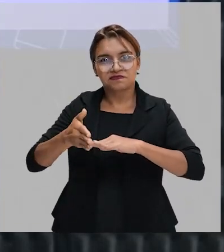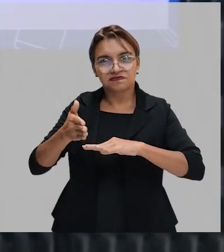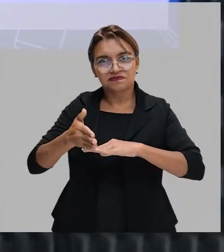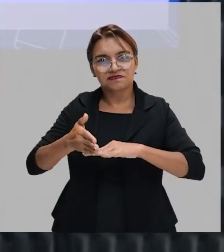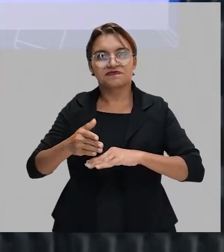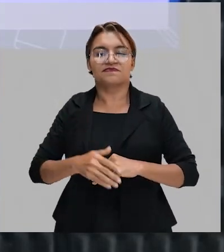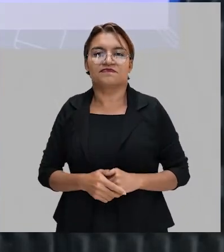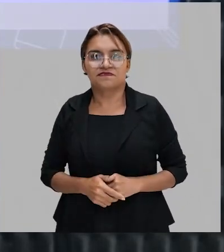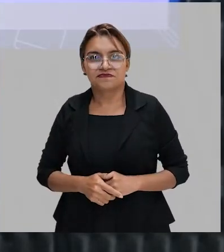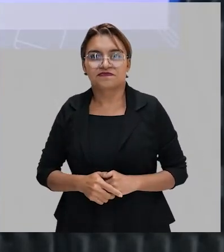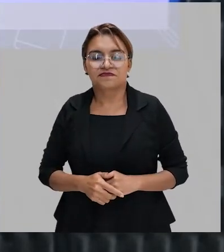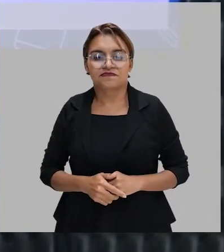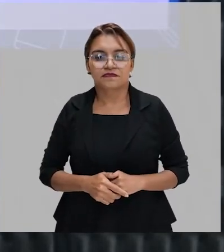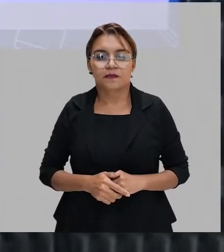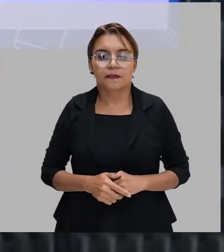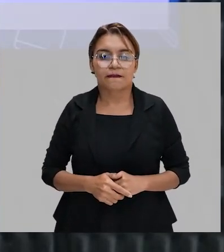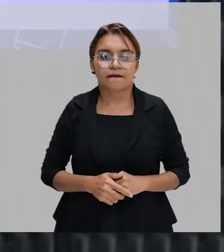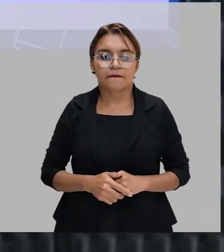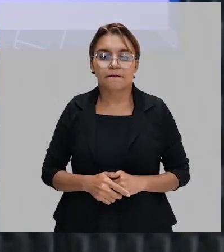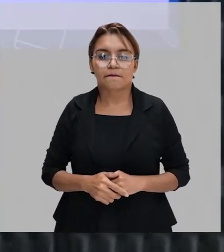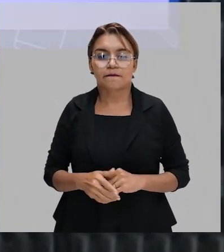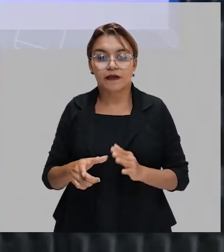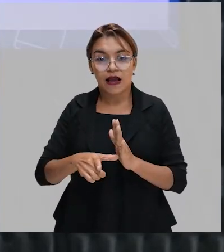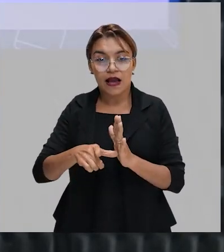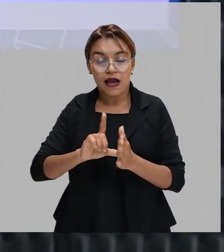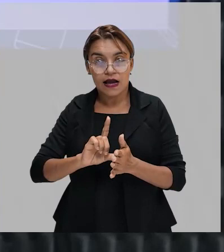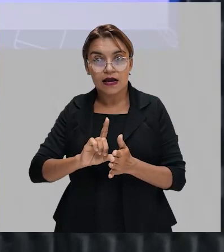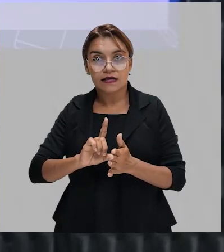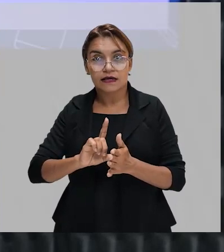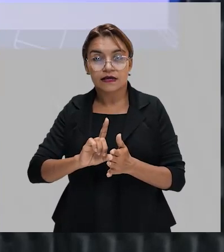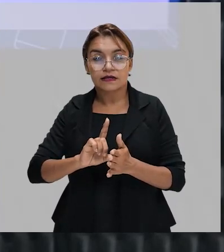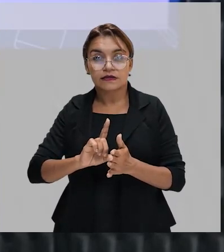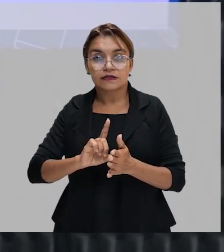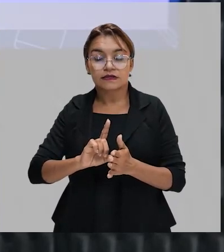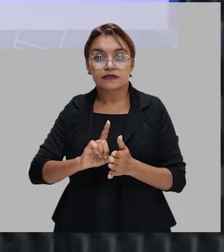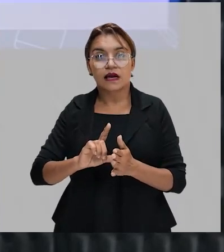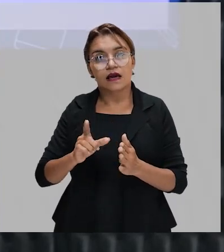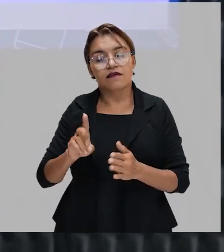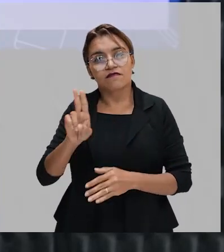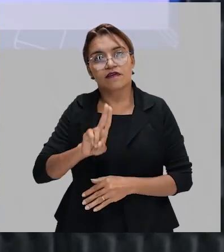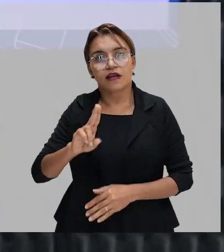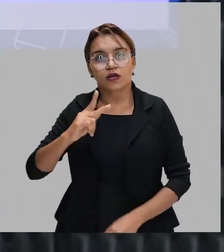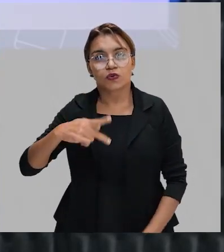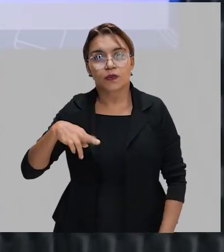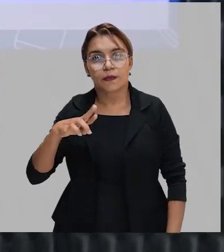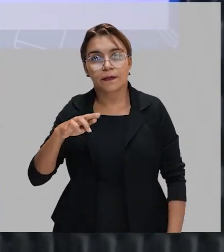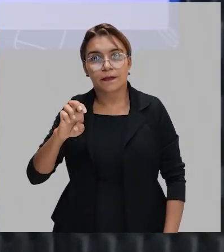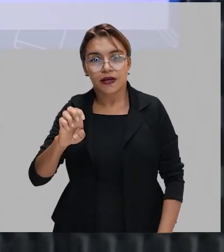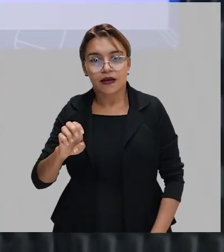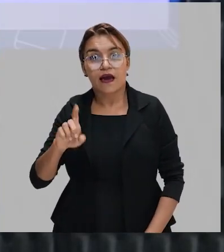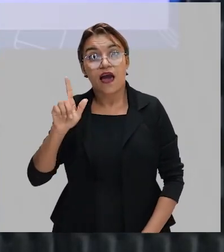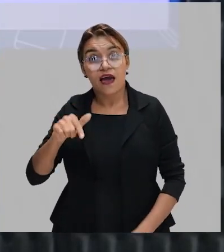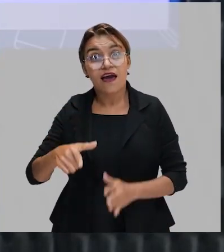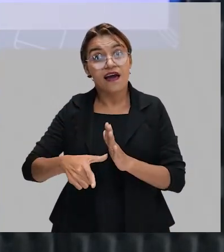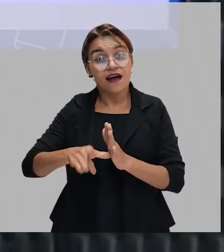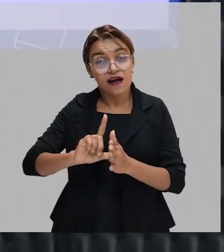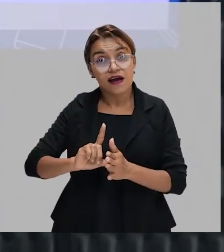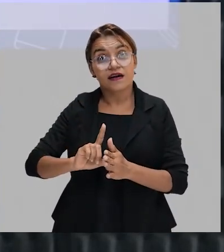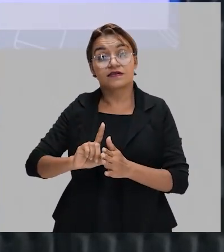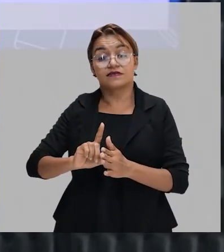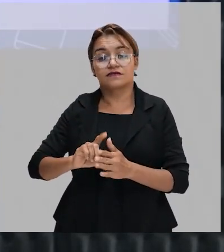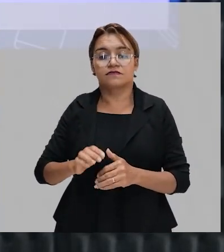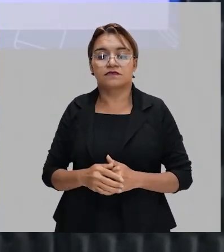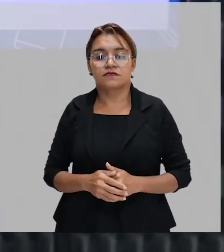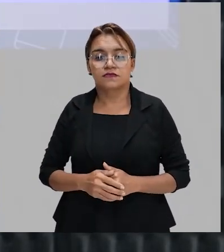do modernismo chegar, nós vamos falar do pré-modernismo. O é pré-modernismo? É aquilo que vem antes. Pré-modernismo brasileiro,